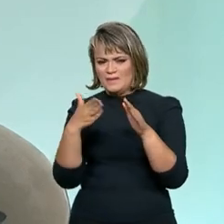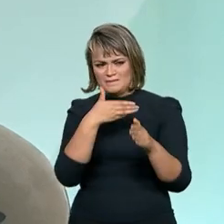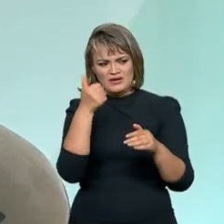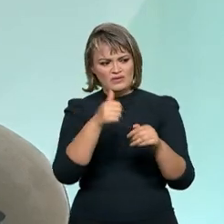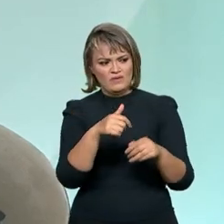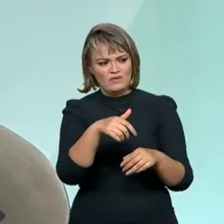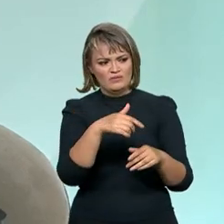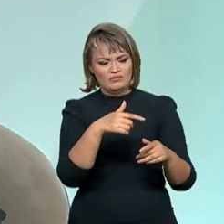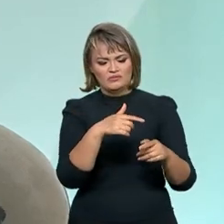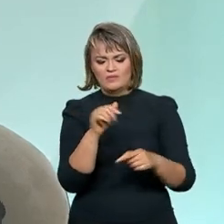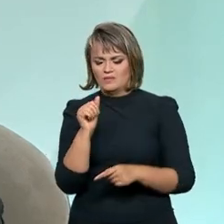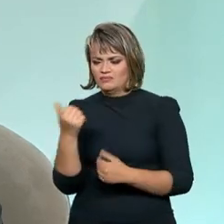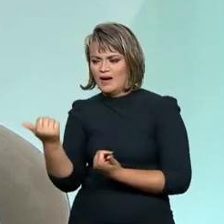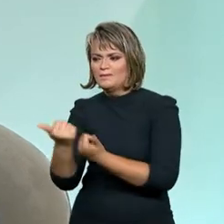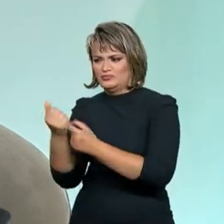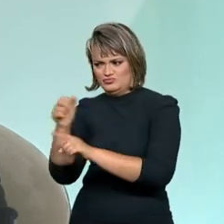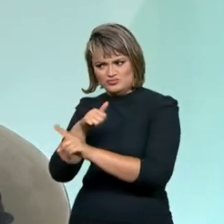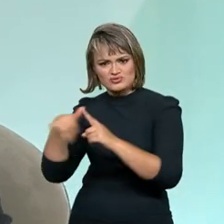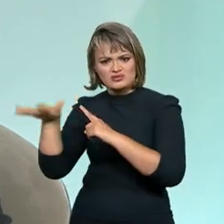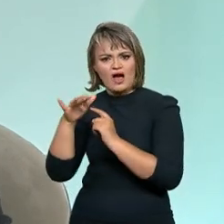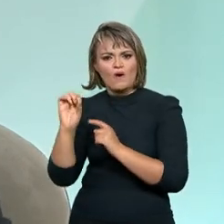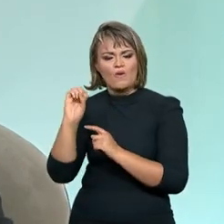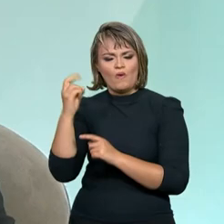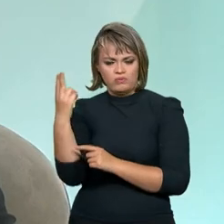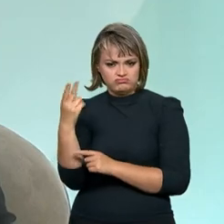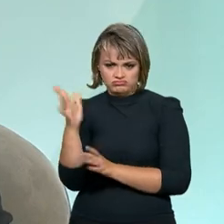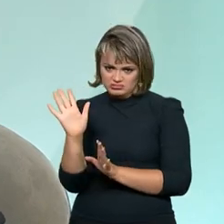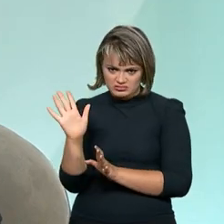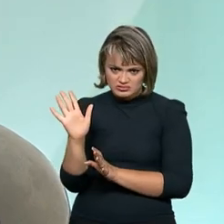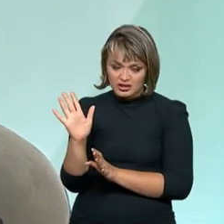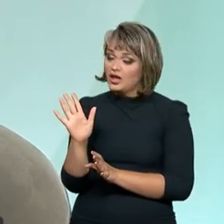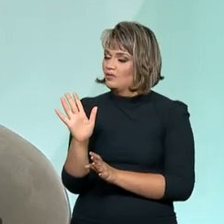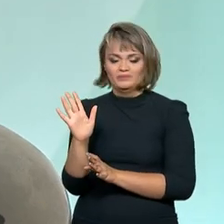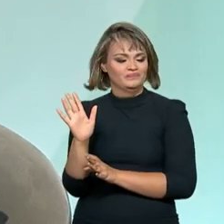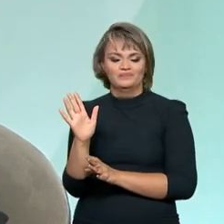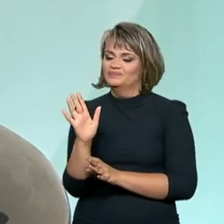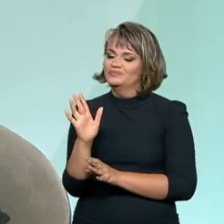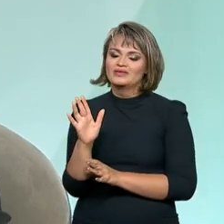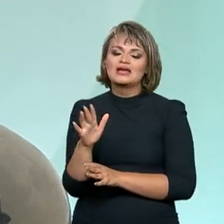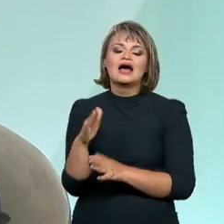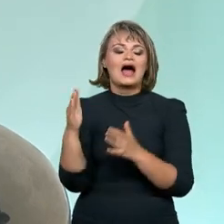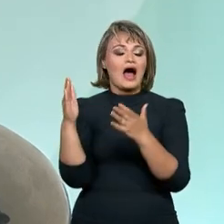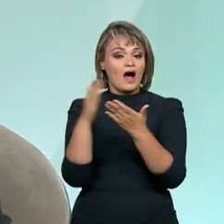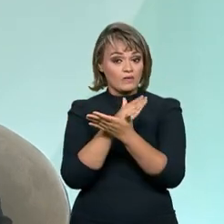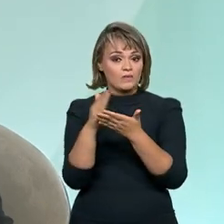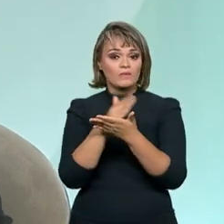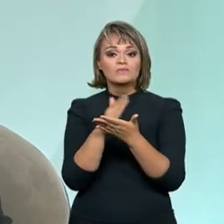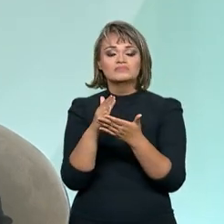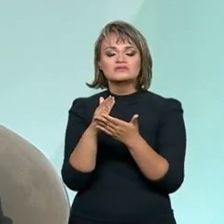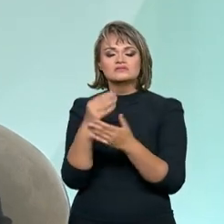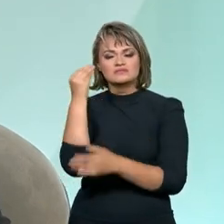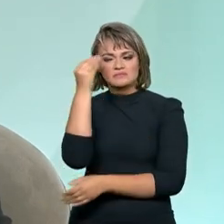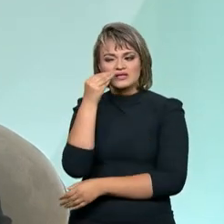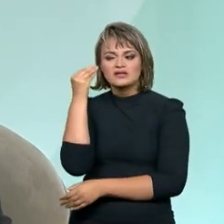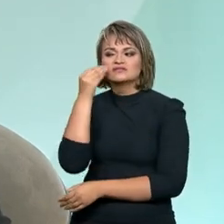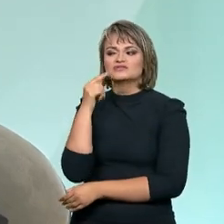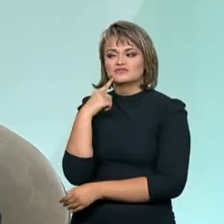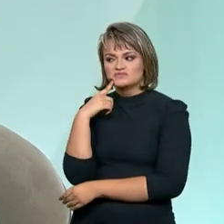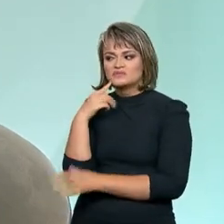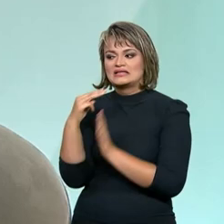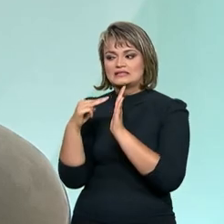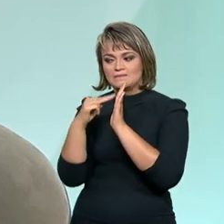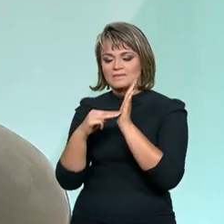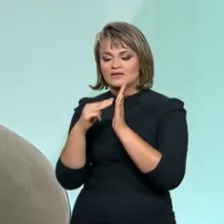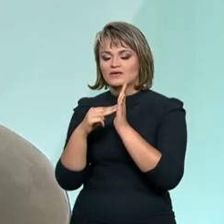acolhimento da assistência social ou para uma república, não. Algumas experiências já apontam para a eficiência desse método,